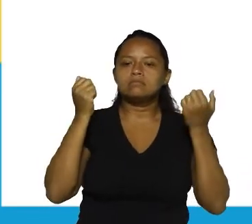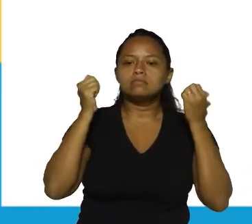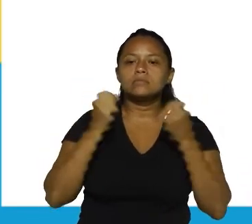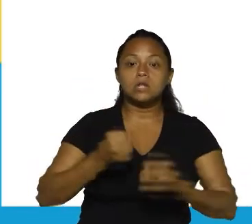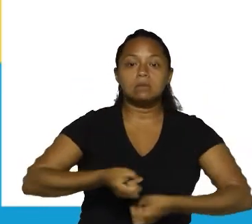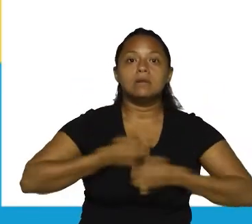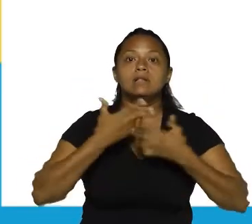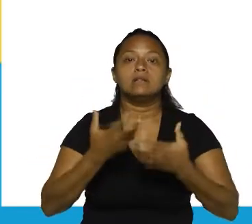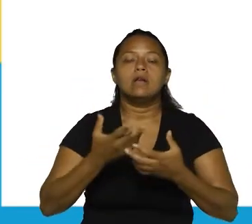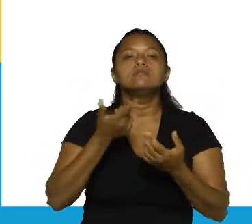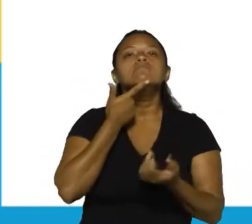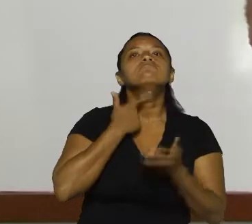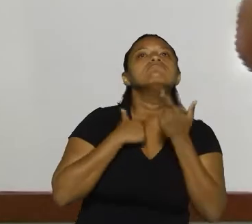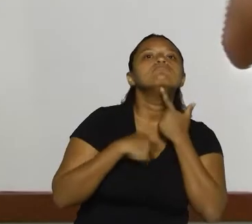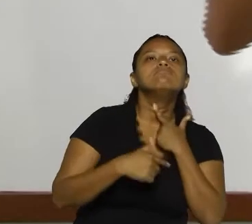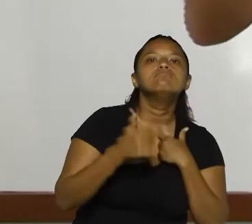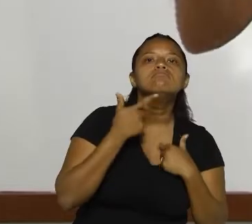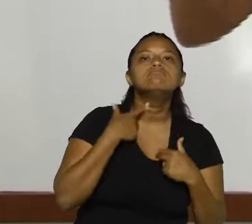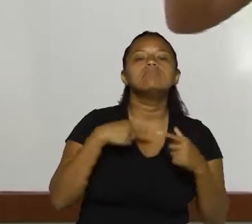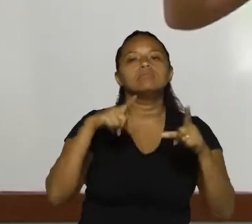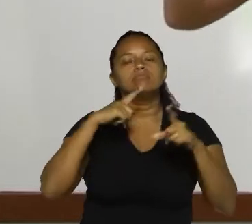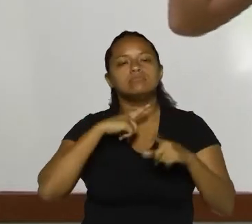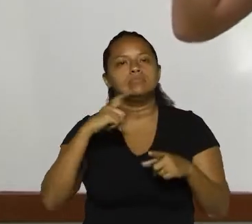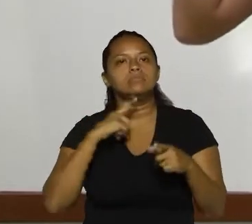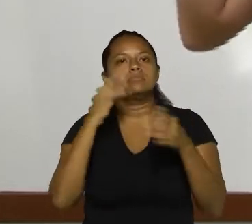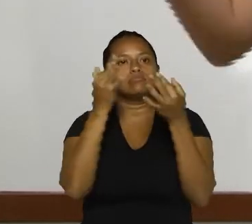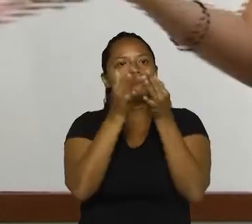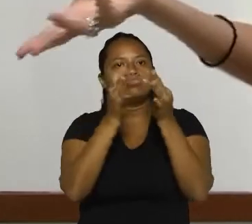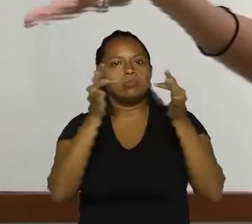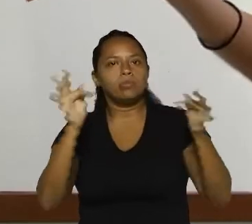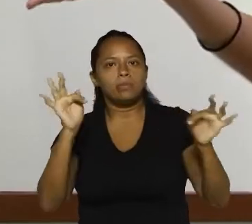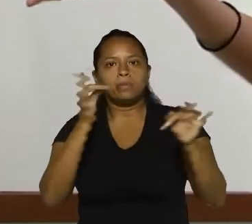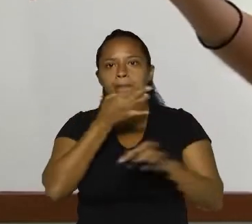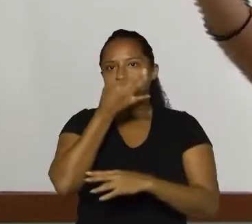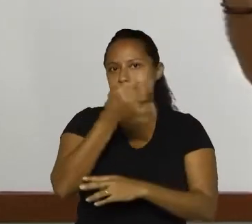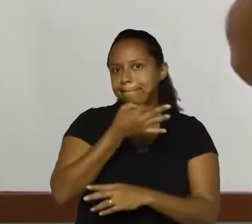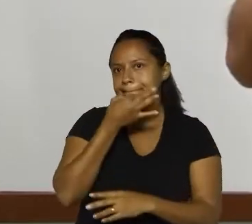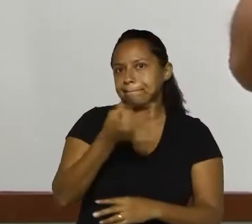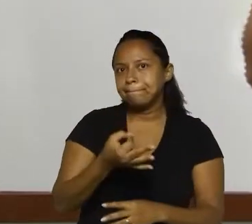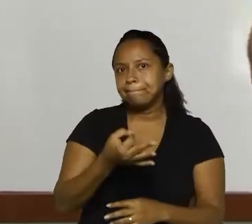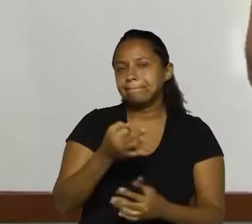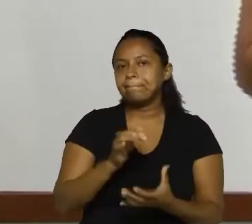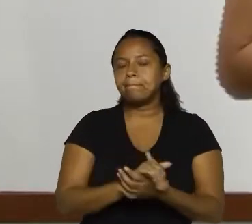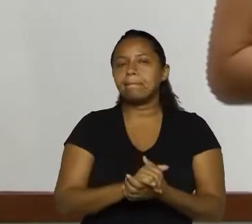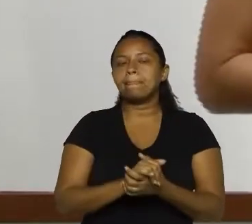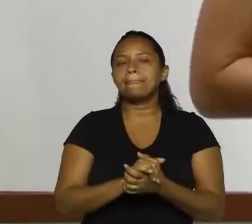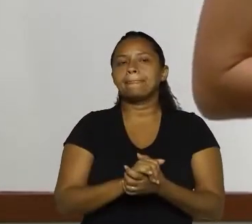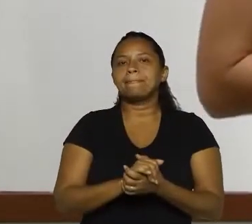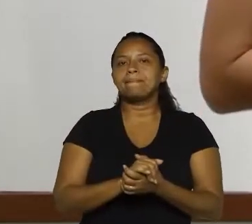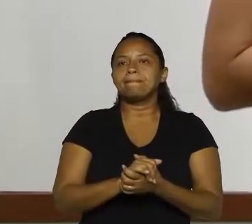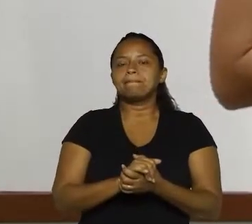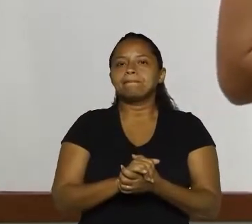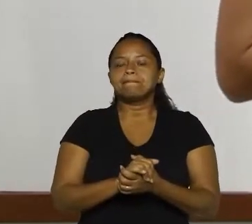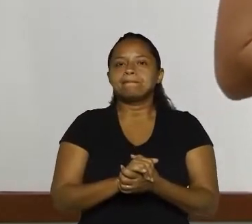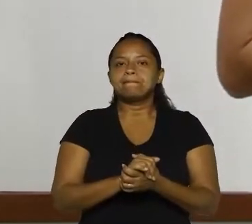desejo, aí vão formar frases optativas. Então, a gente já não vai